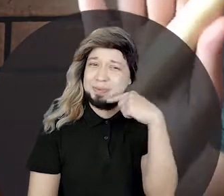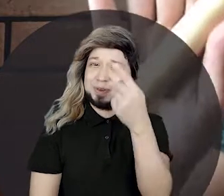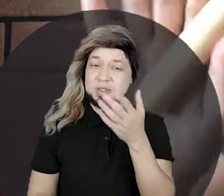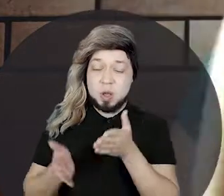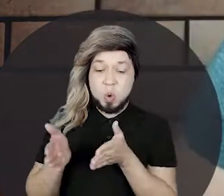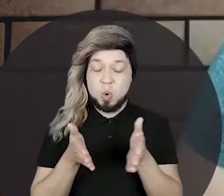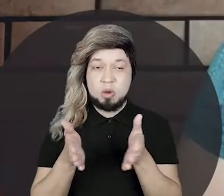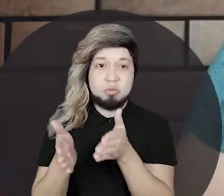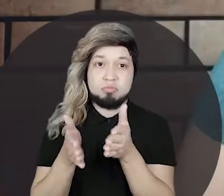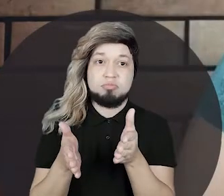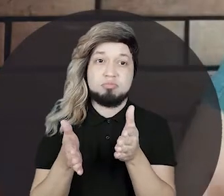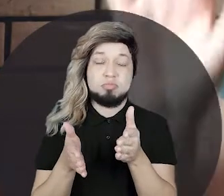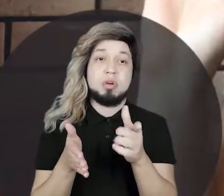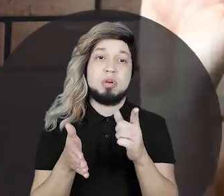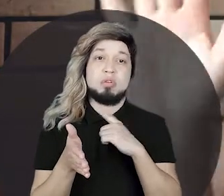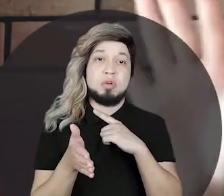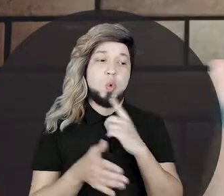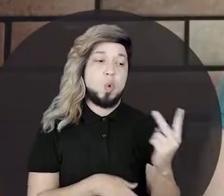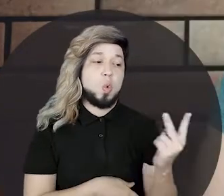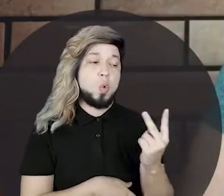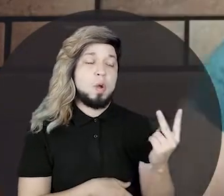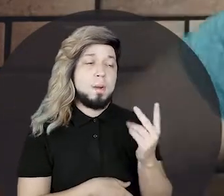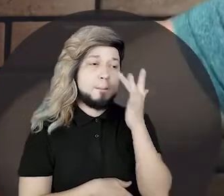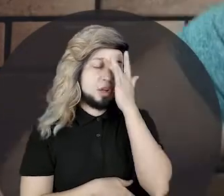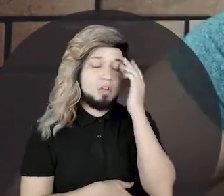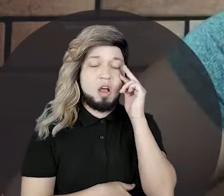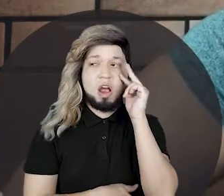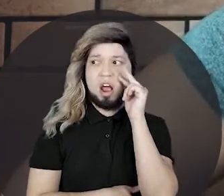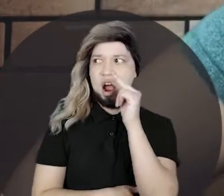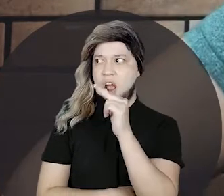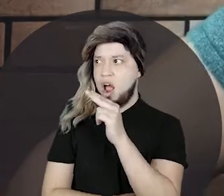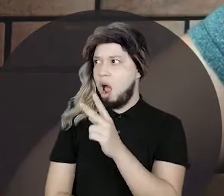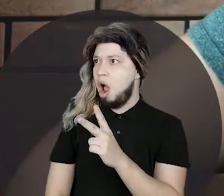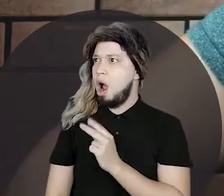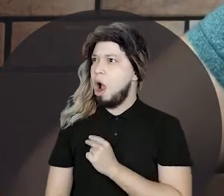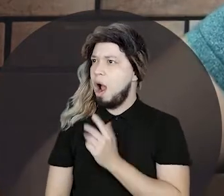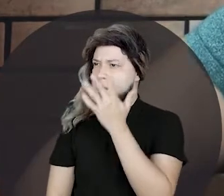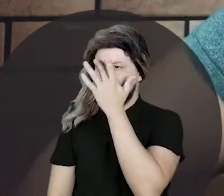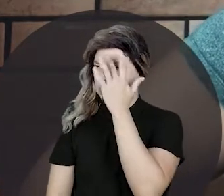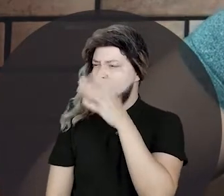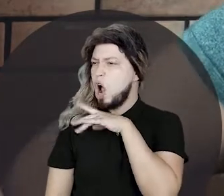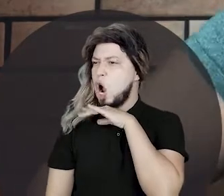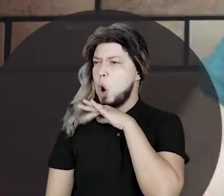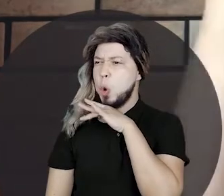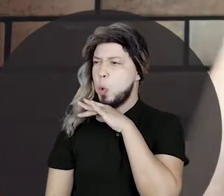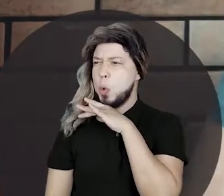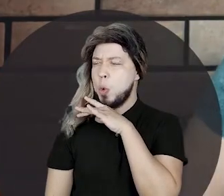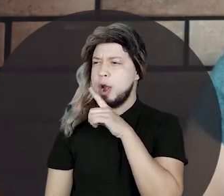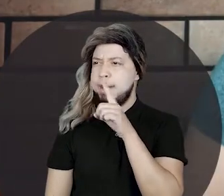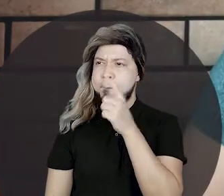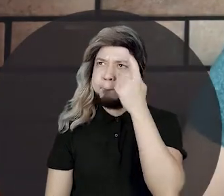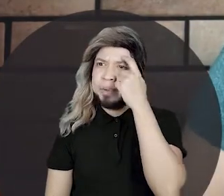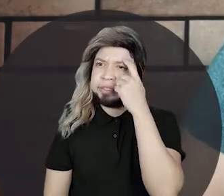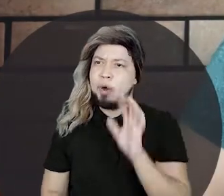Lá mais na frente, ia passando também um casal. E quando eles olharam, disseram, afi, que povo ruim, não pensa nos